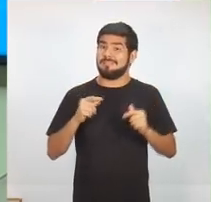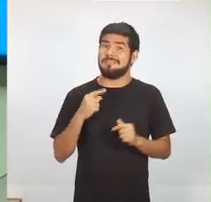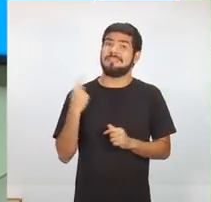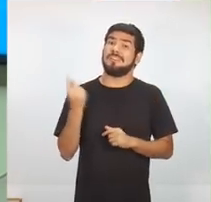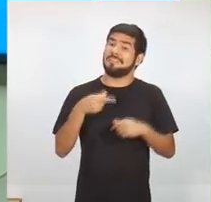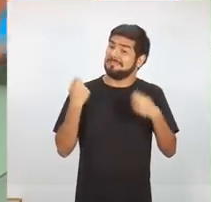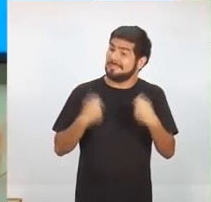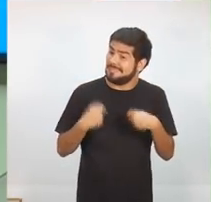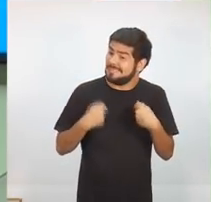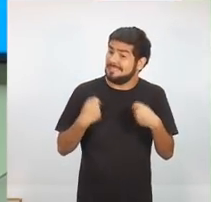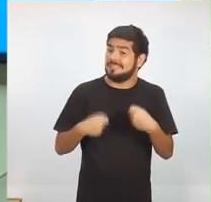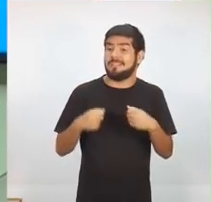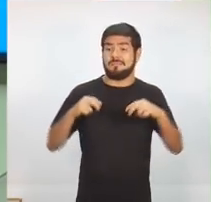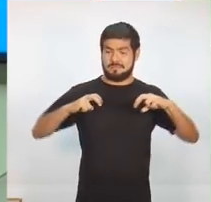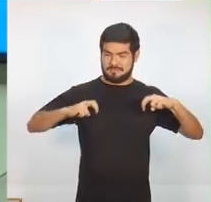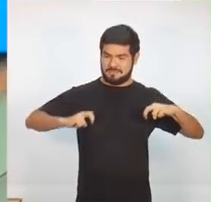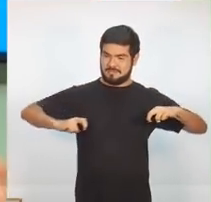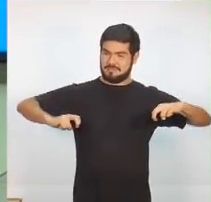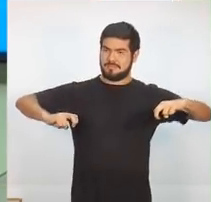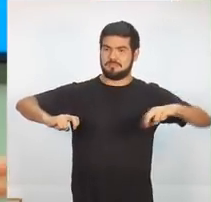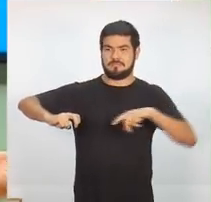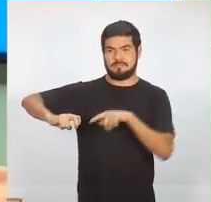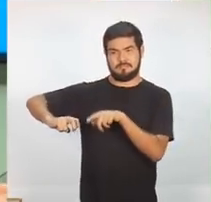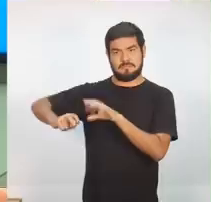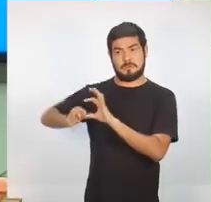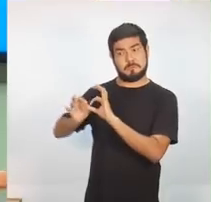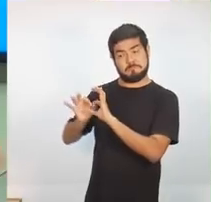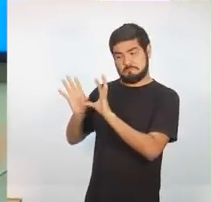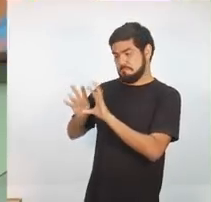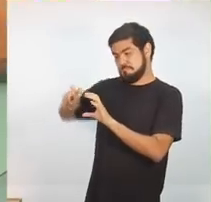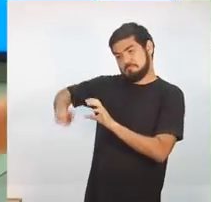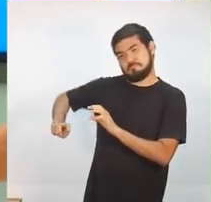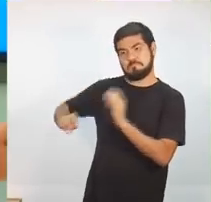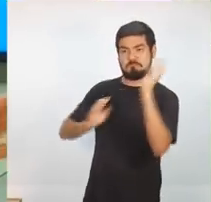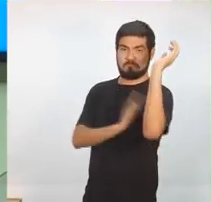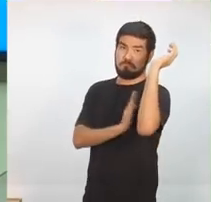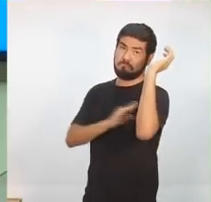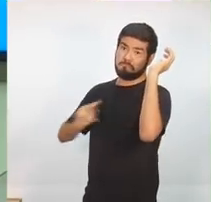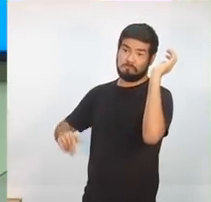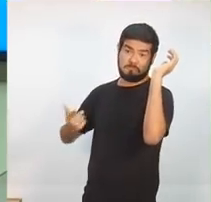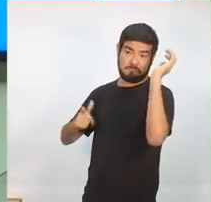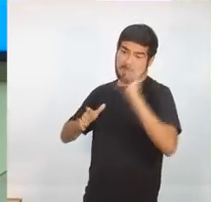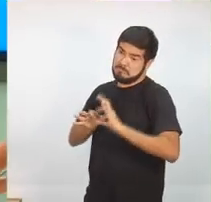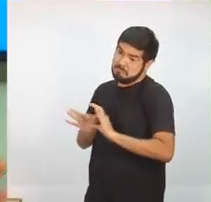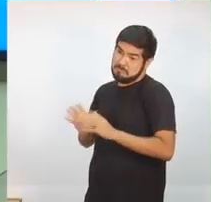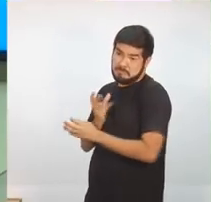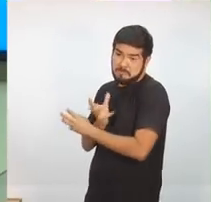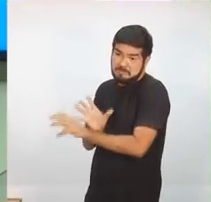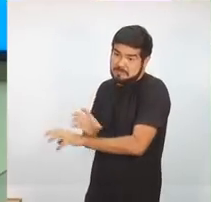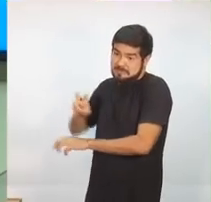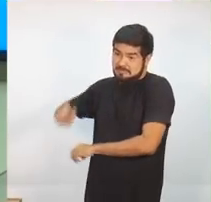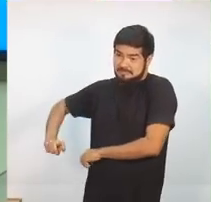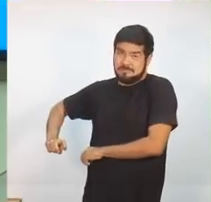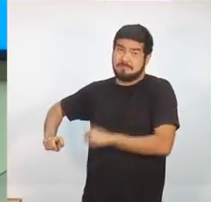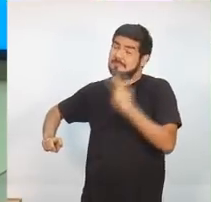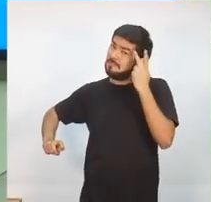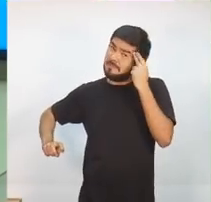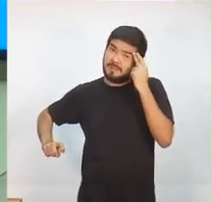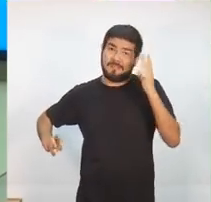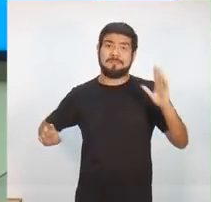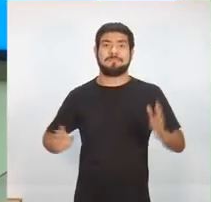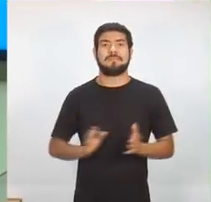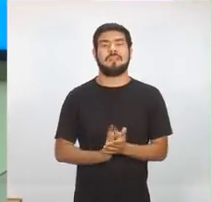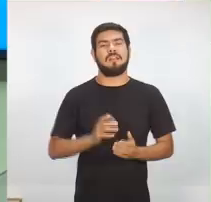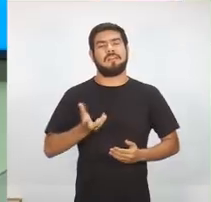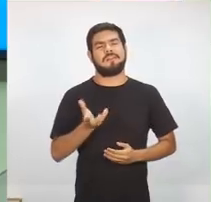nós precisamos manter o assento dele aqui com a ausência dele. E vai ficar aqui o assento durante todo o nosso debate. Eu gostaria